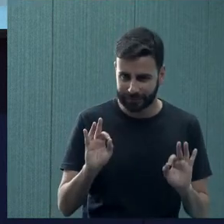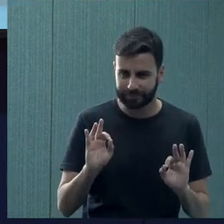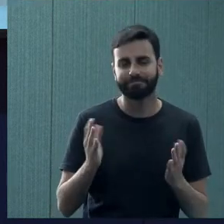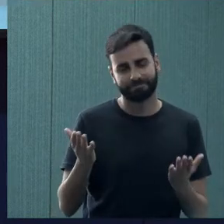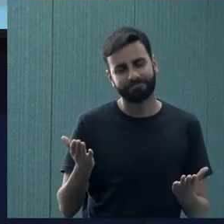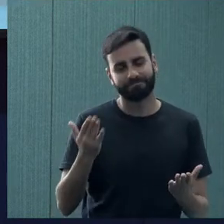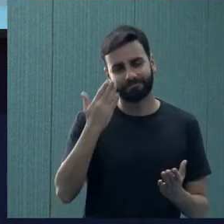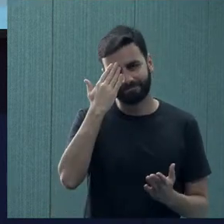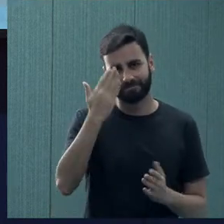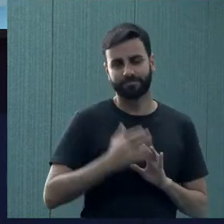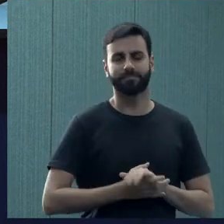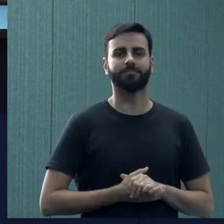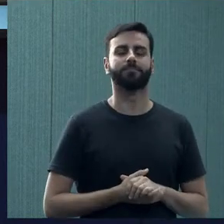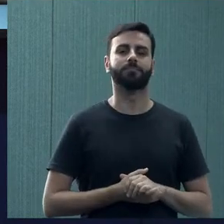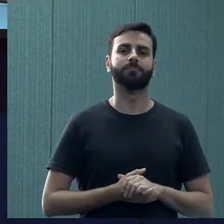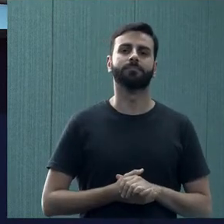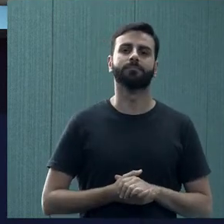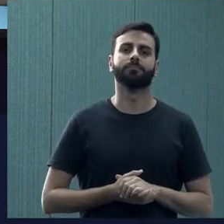Está bem, então.